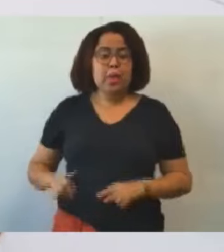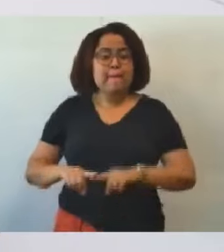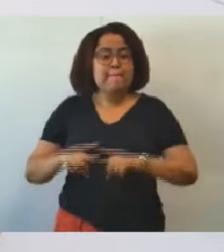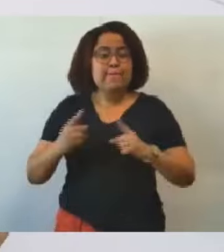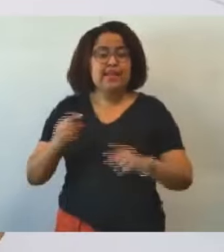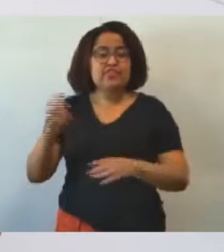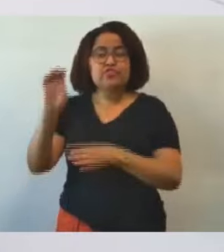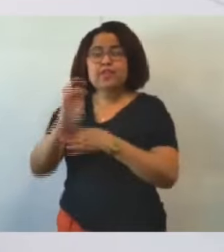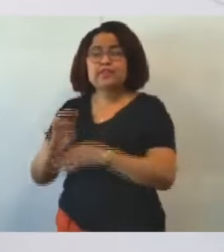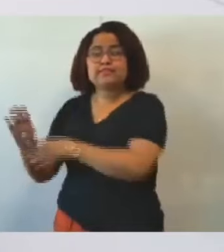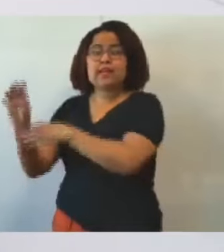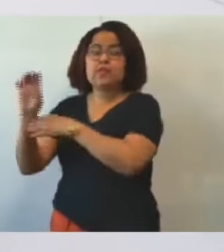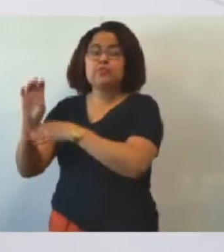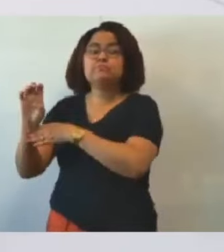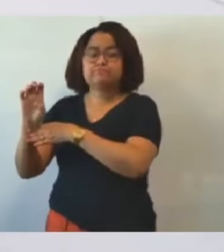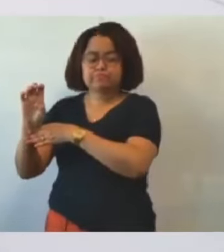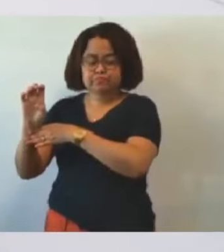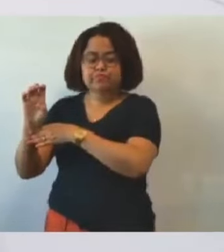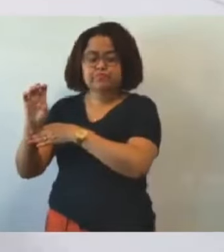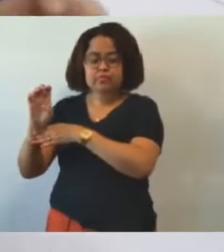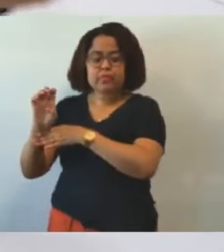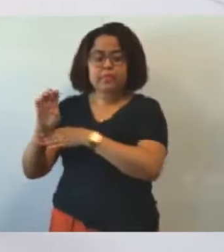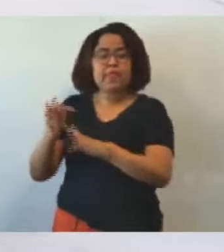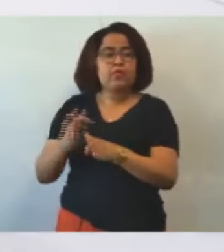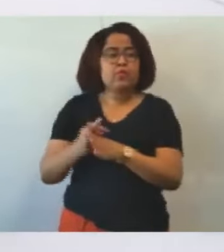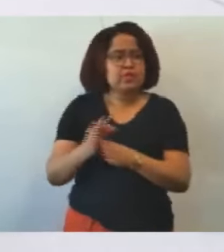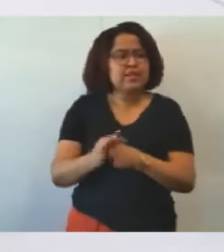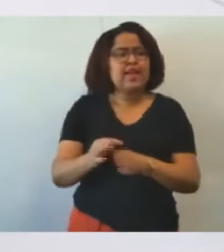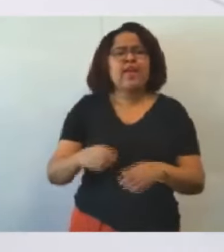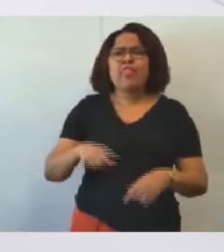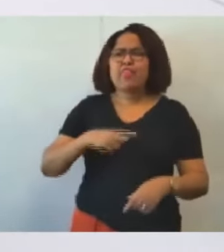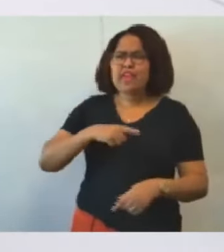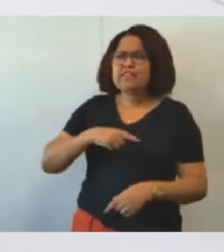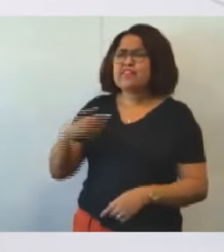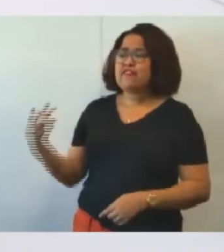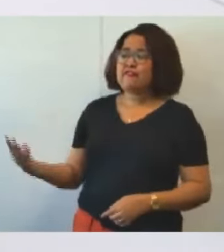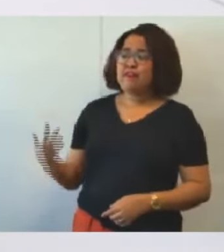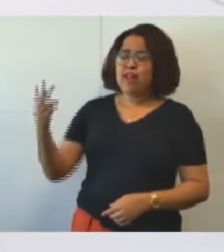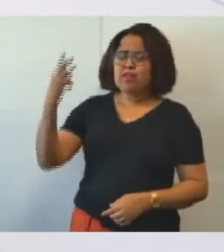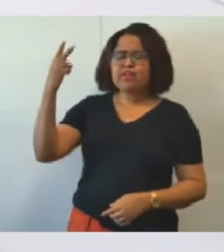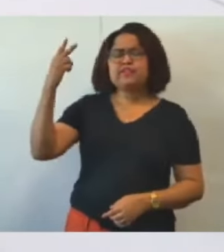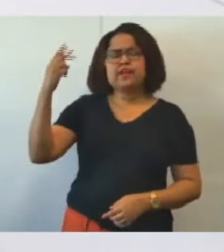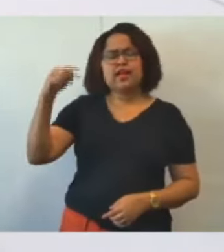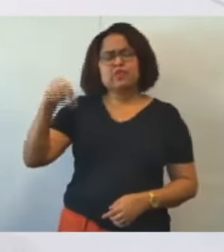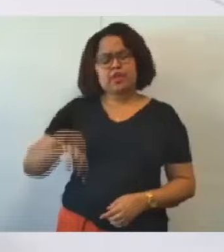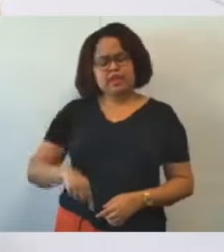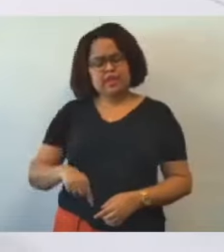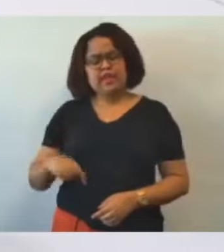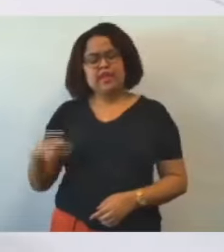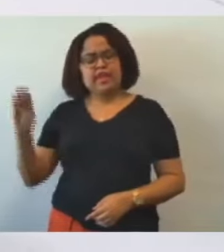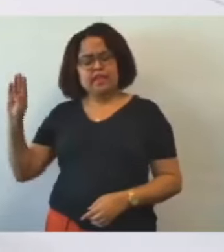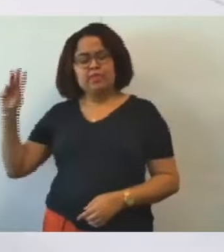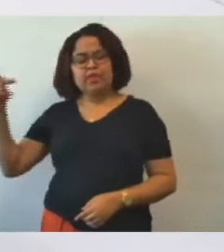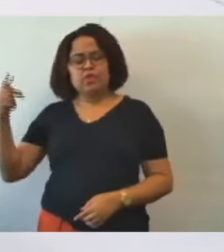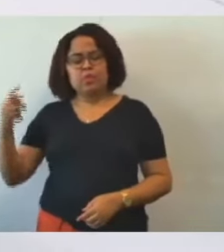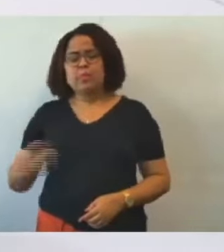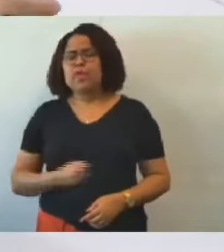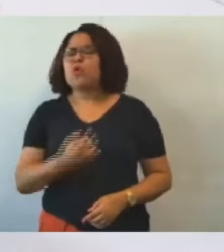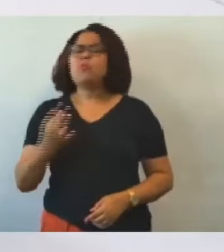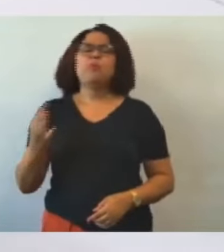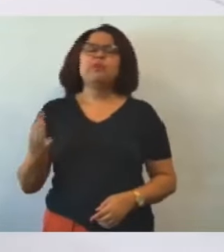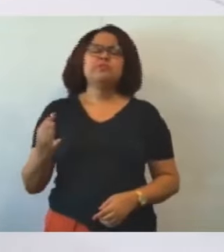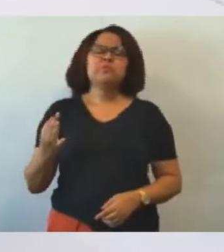os conselhos tutelares sejam valorizados na cidade de Belo Horizonte você vê vereadora relatora Luiz quantas pessoas que não